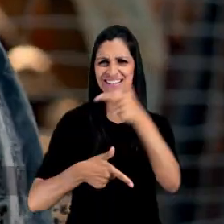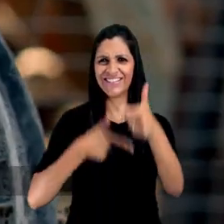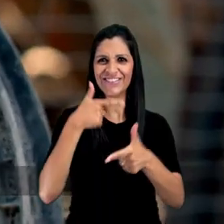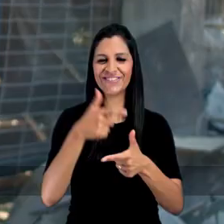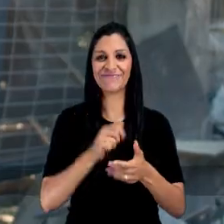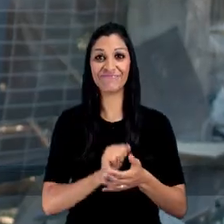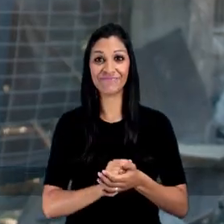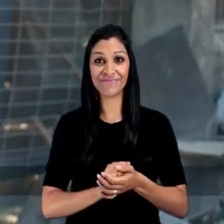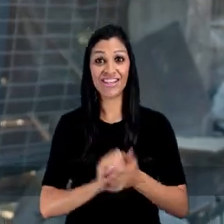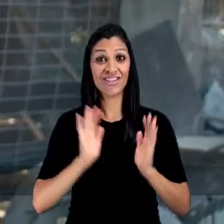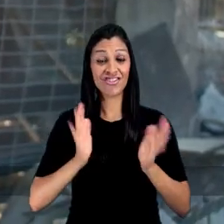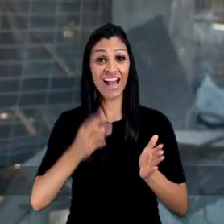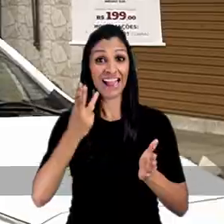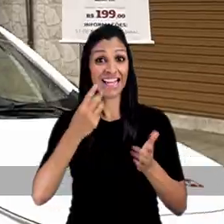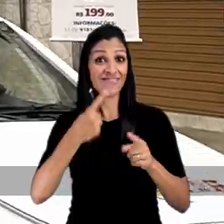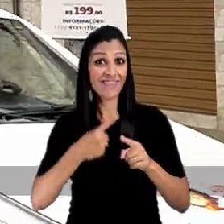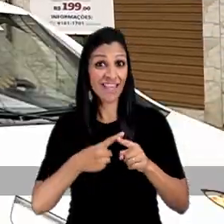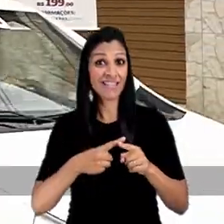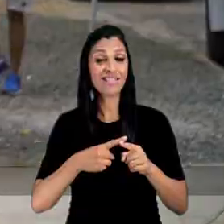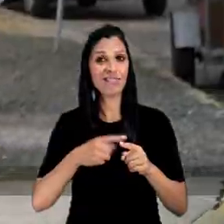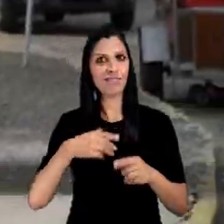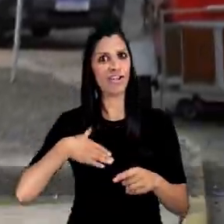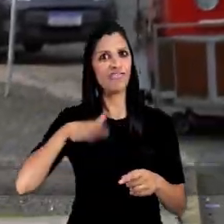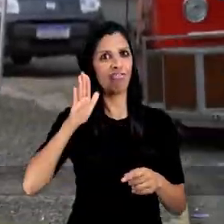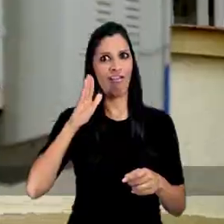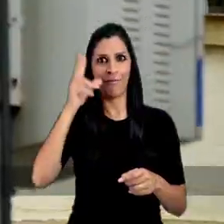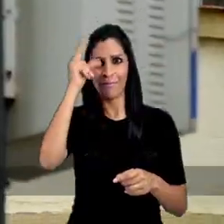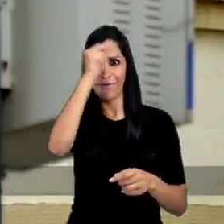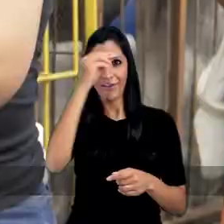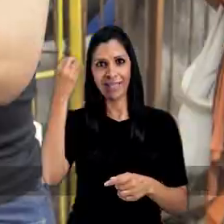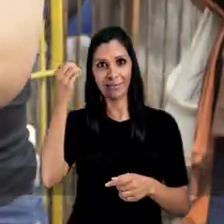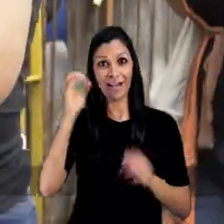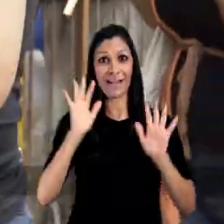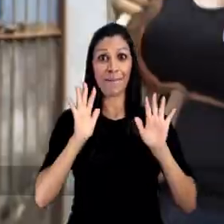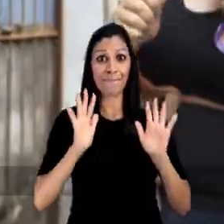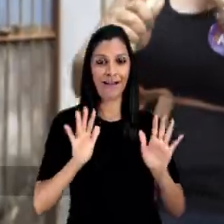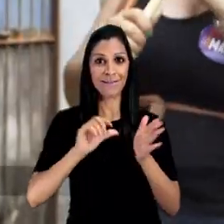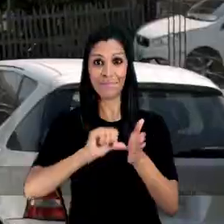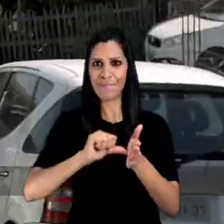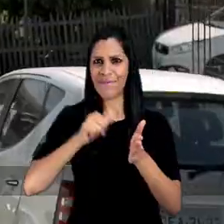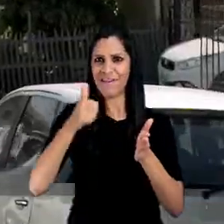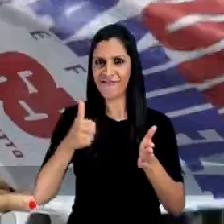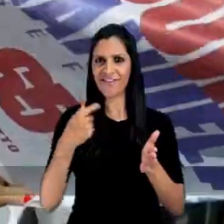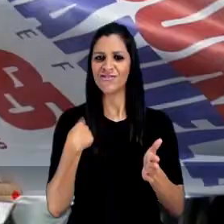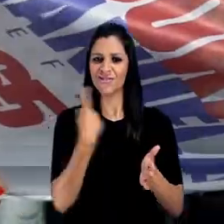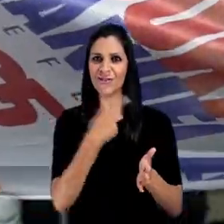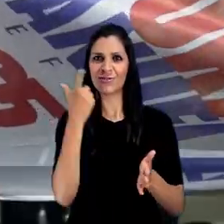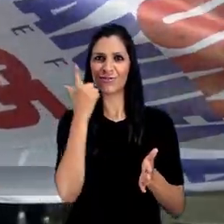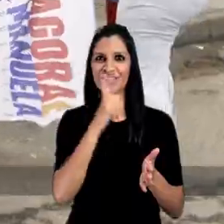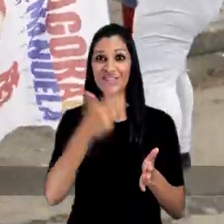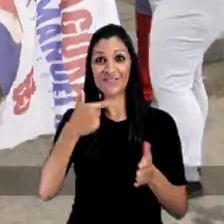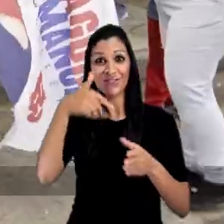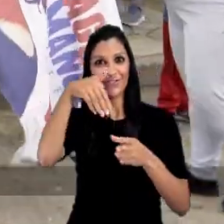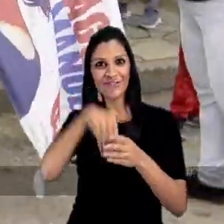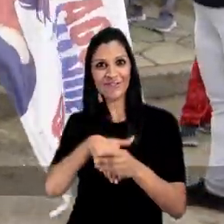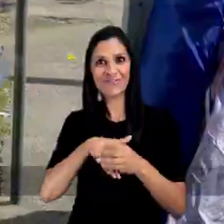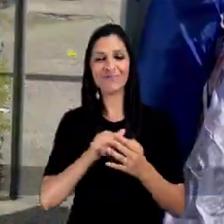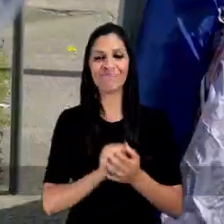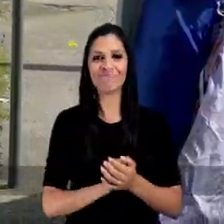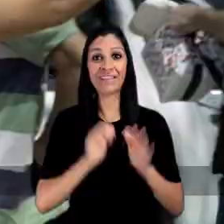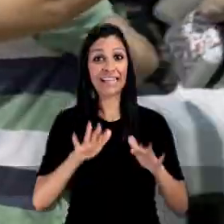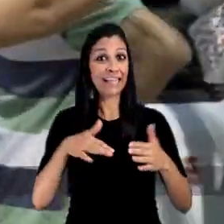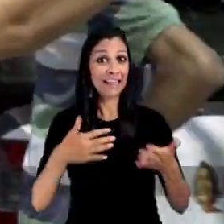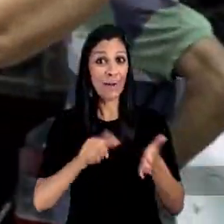É a terceira vez que eu sou candidata à Prefeitura de Porto Alegre. E pela primeira vez, nós chegamos no segundo